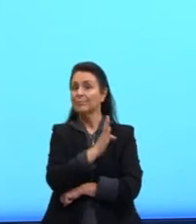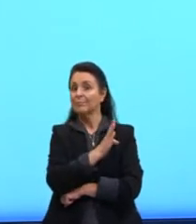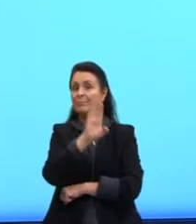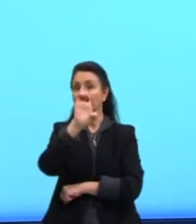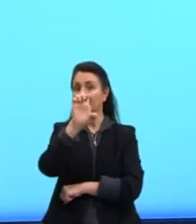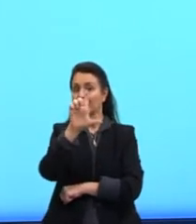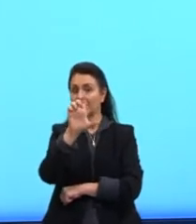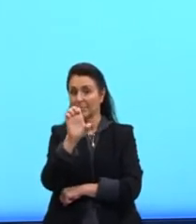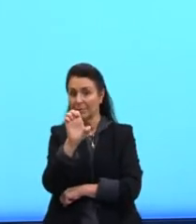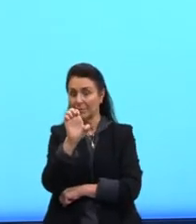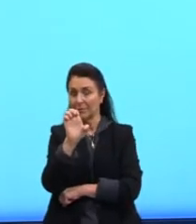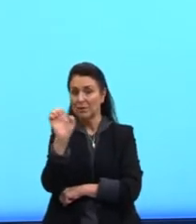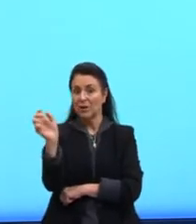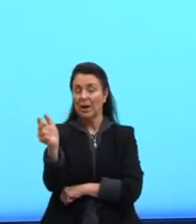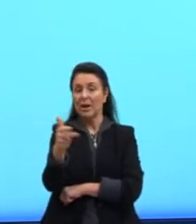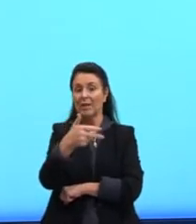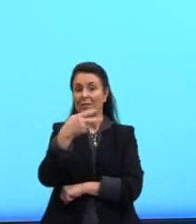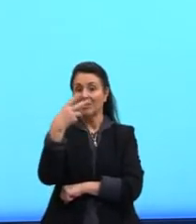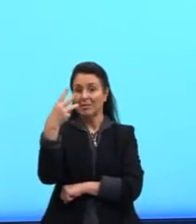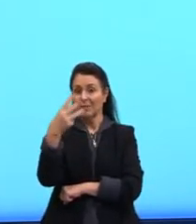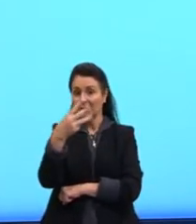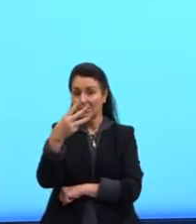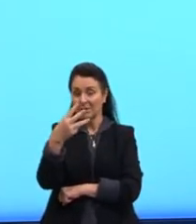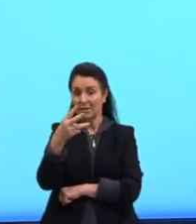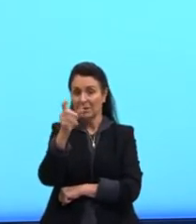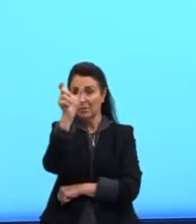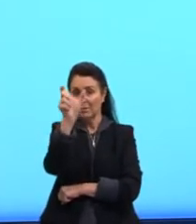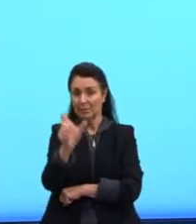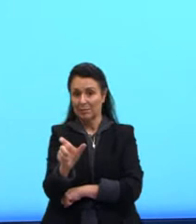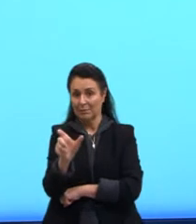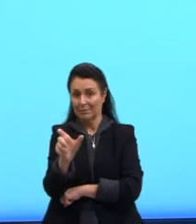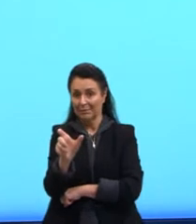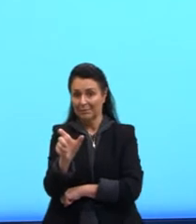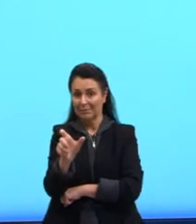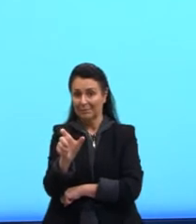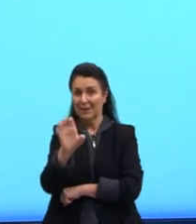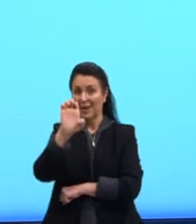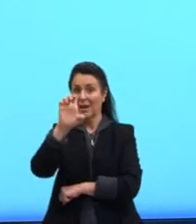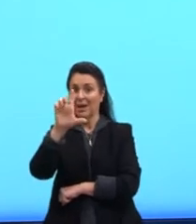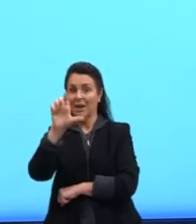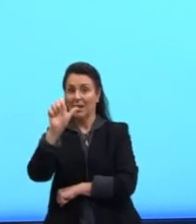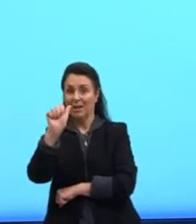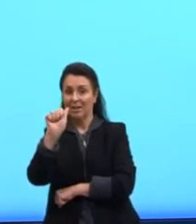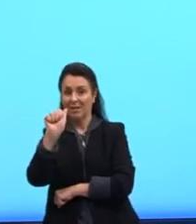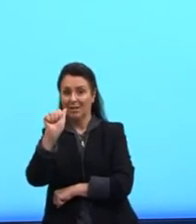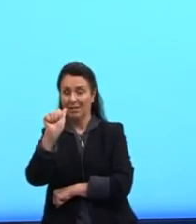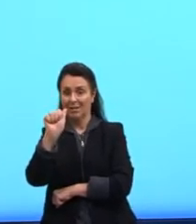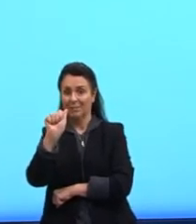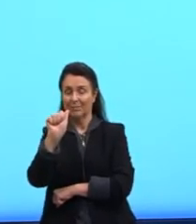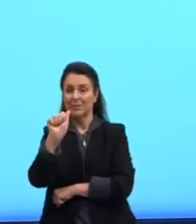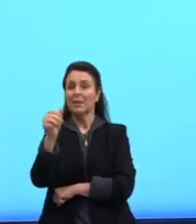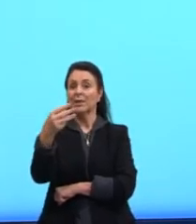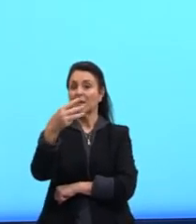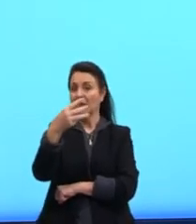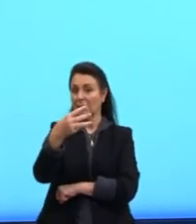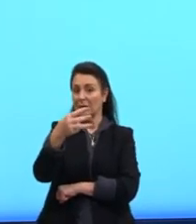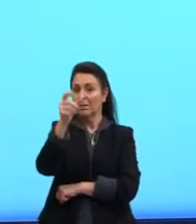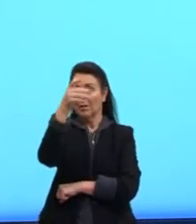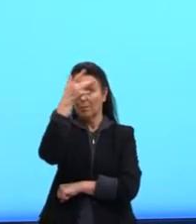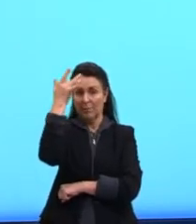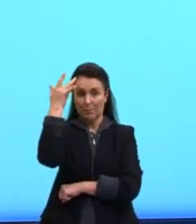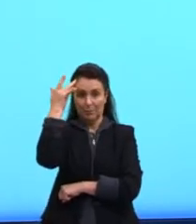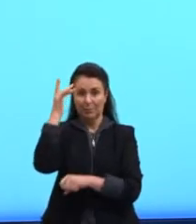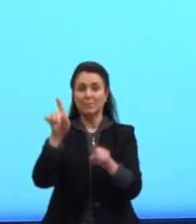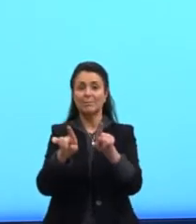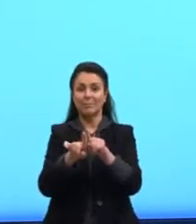pessoa. Ok? She. It. She. Ela. É terceira pessoa também. Se refere a uma